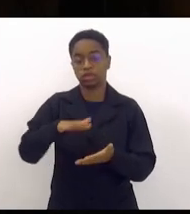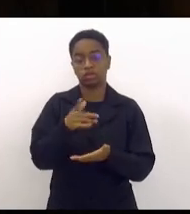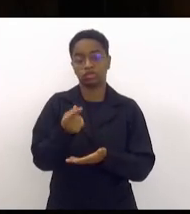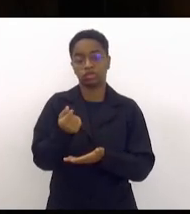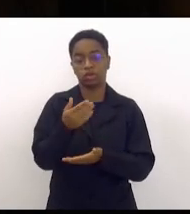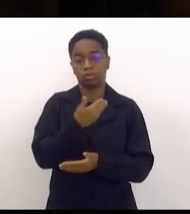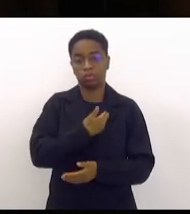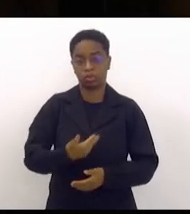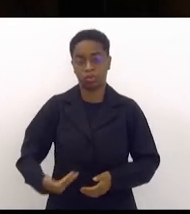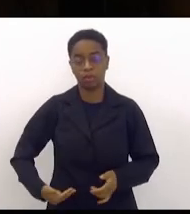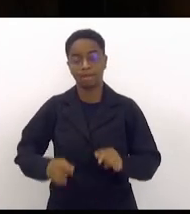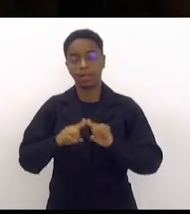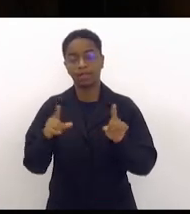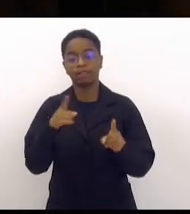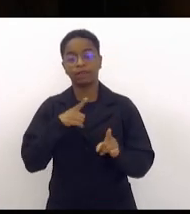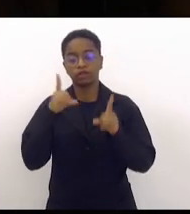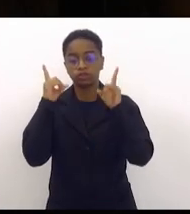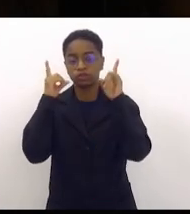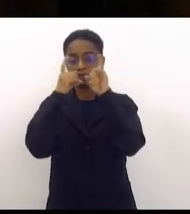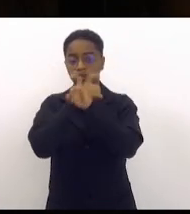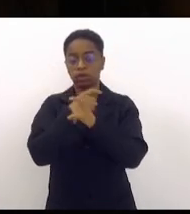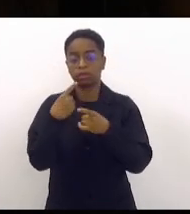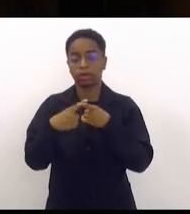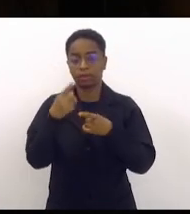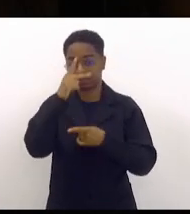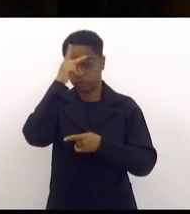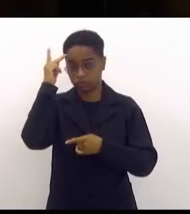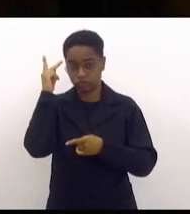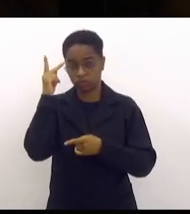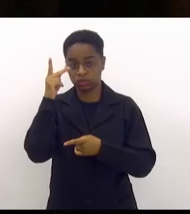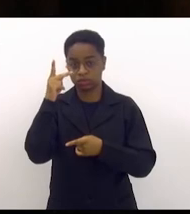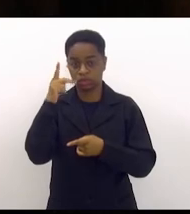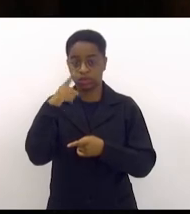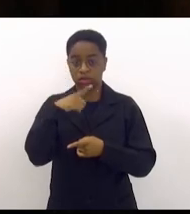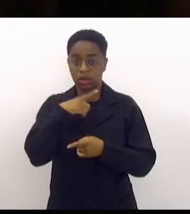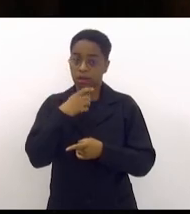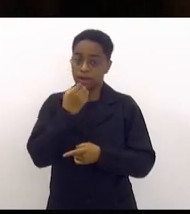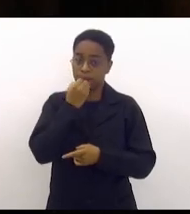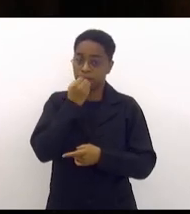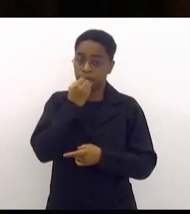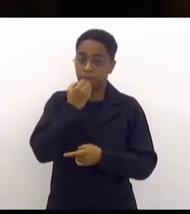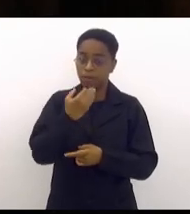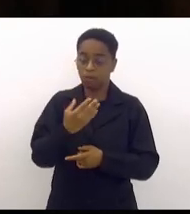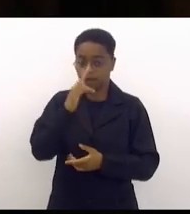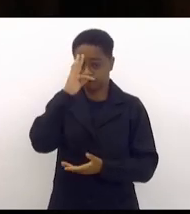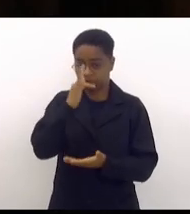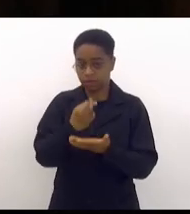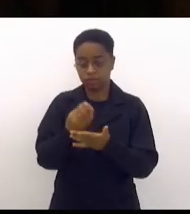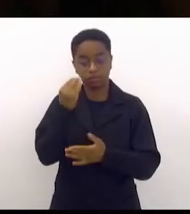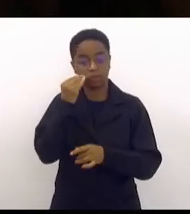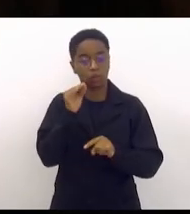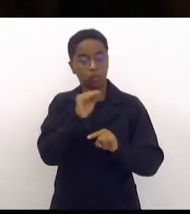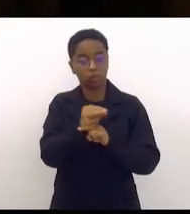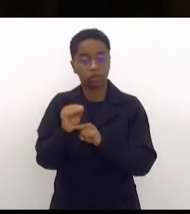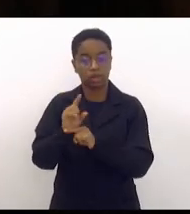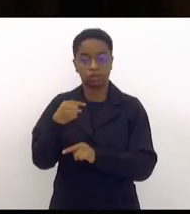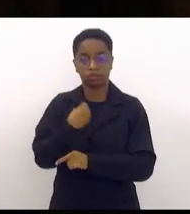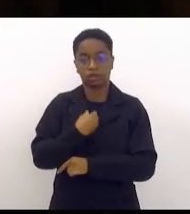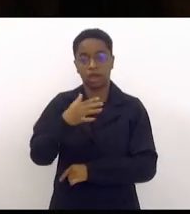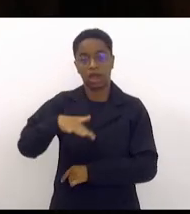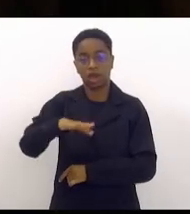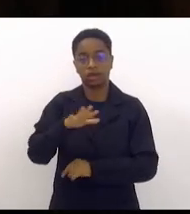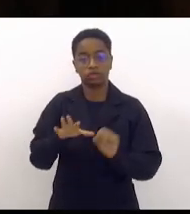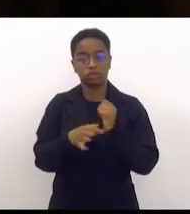dificuldade daqueles que vêm de boa fé para cuidar da gente na segurança mas não